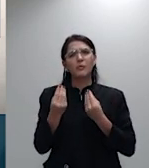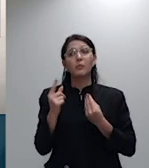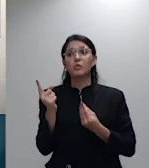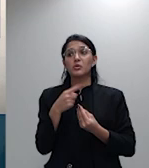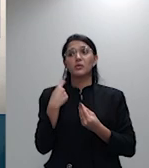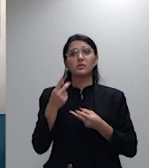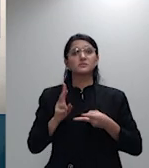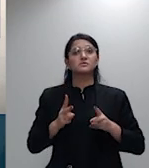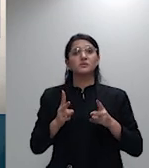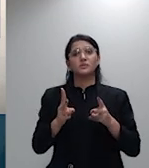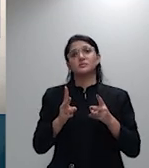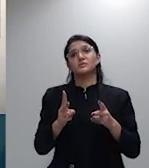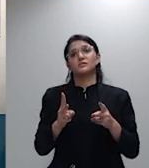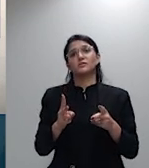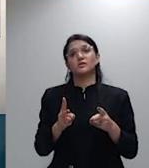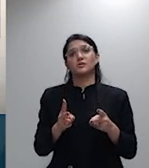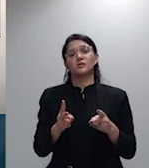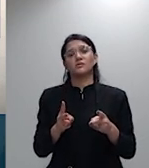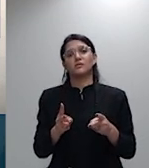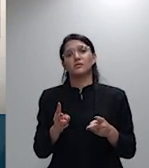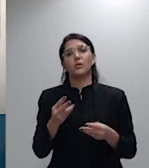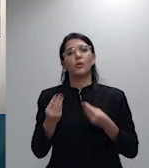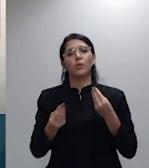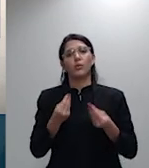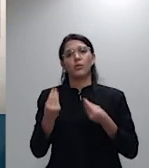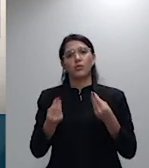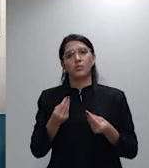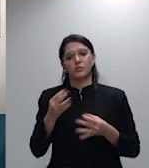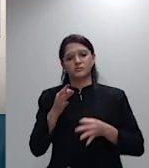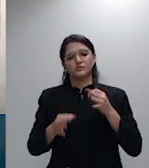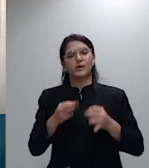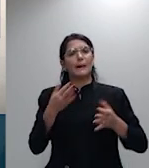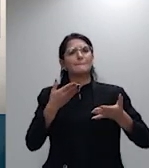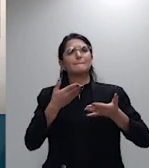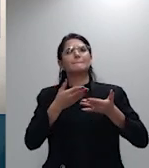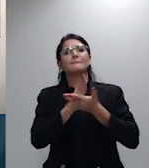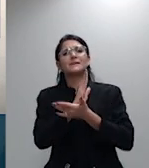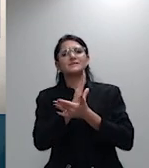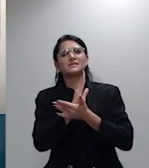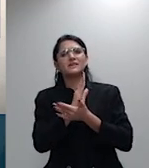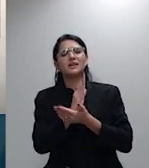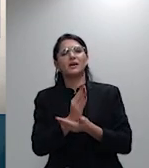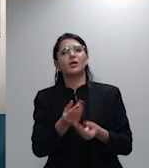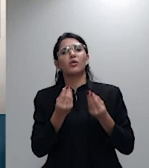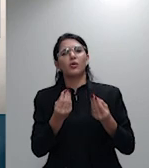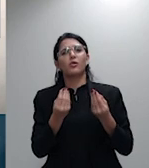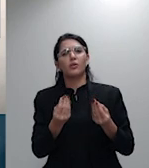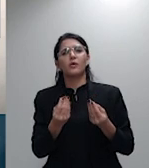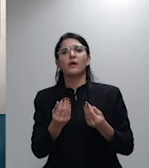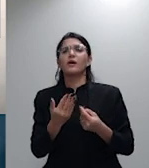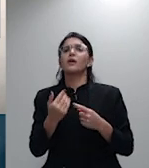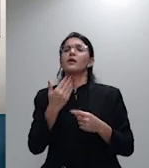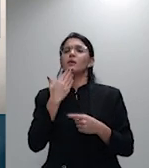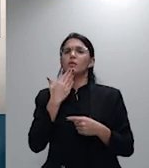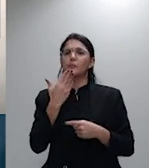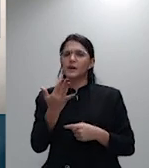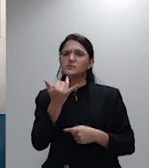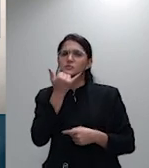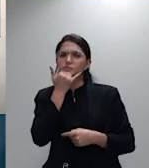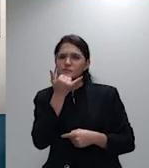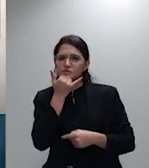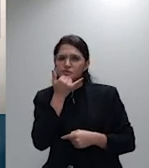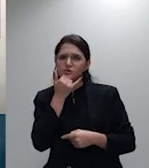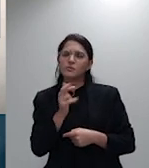julgar procedente essa ação recisória com a devida vênia do eminente relator e do revisor